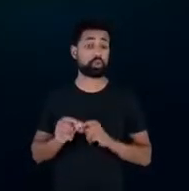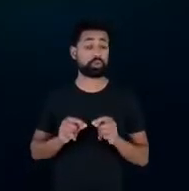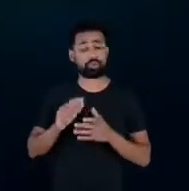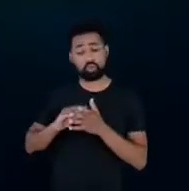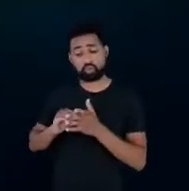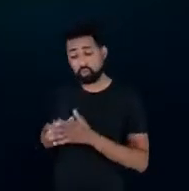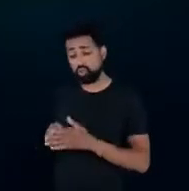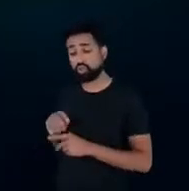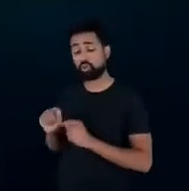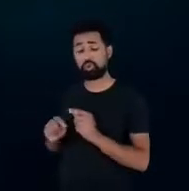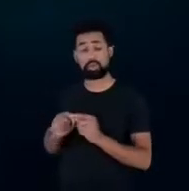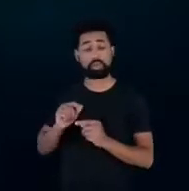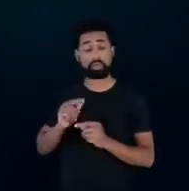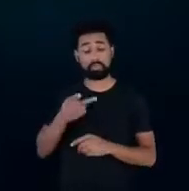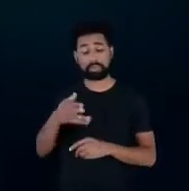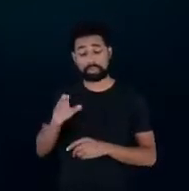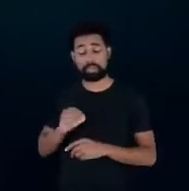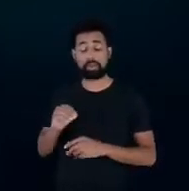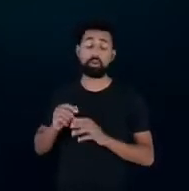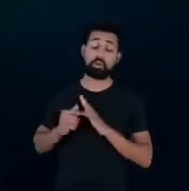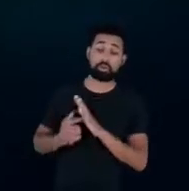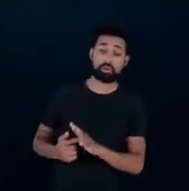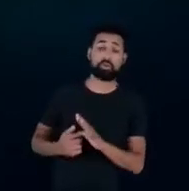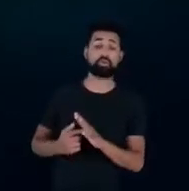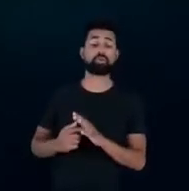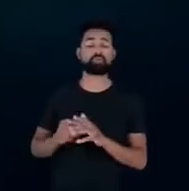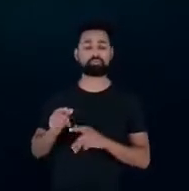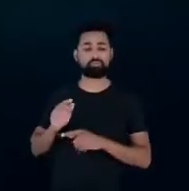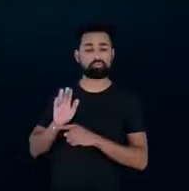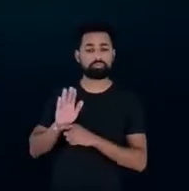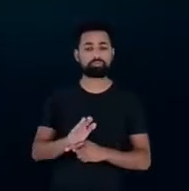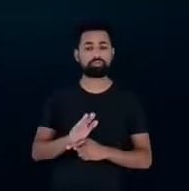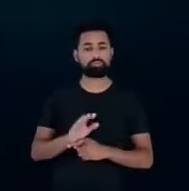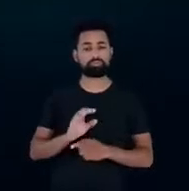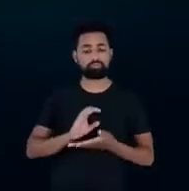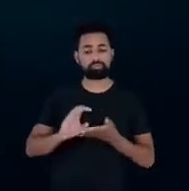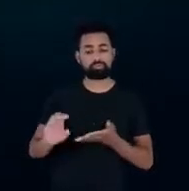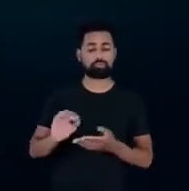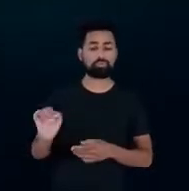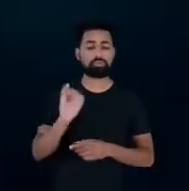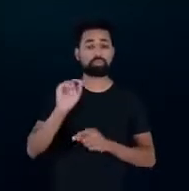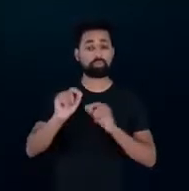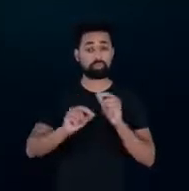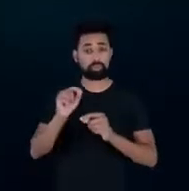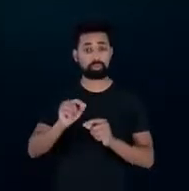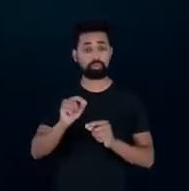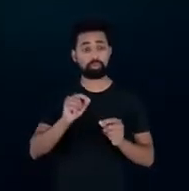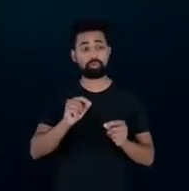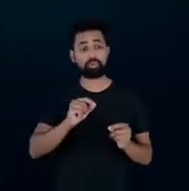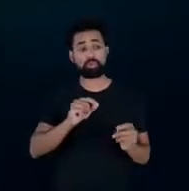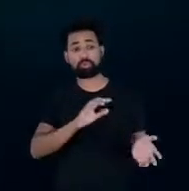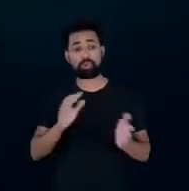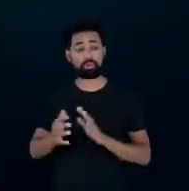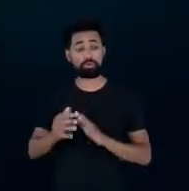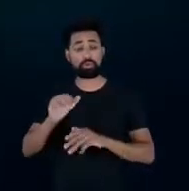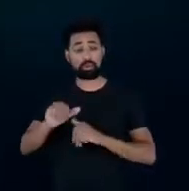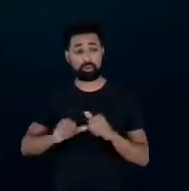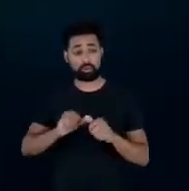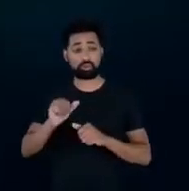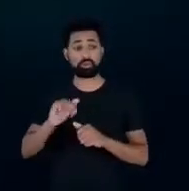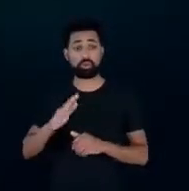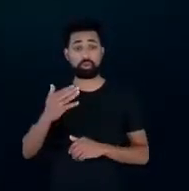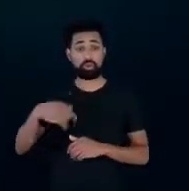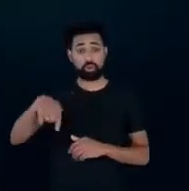pressão das cadeias de abastecimento que serão fundamentais para a transição energética. Então, quando a gente